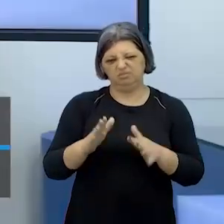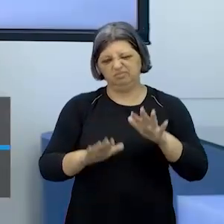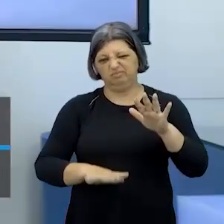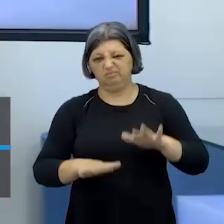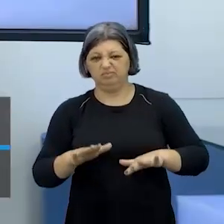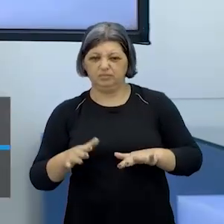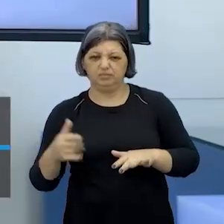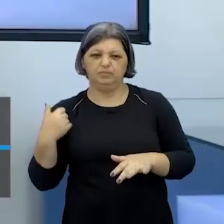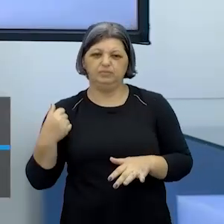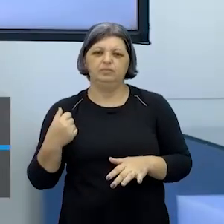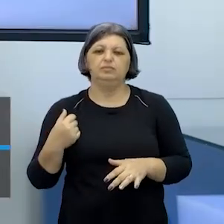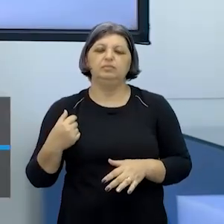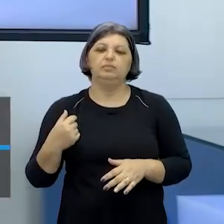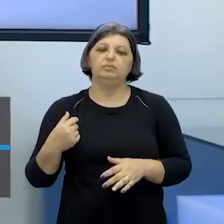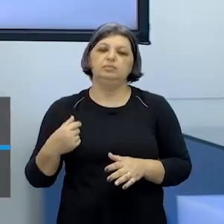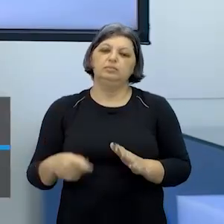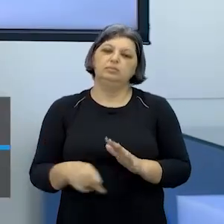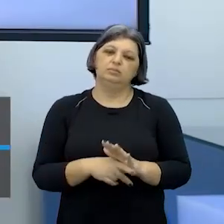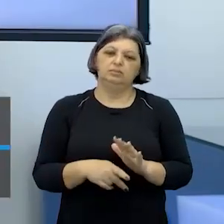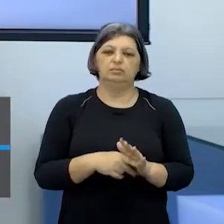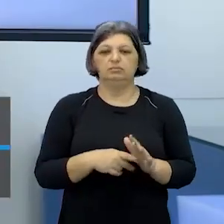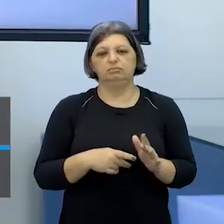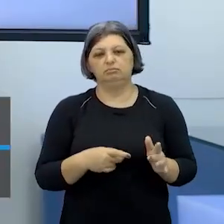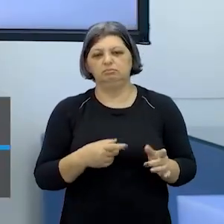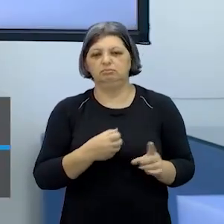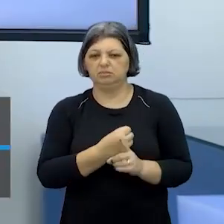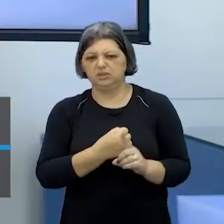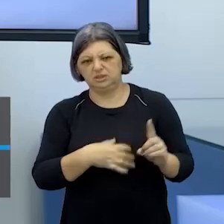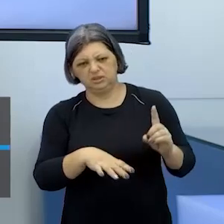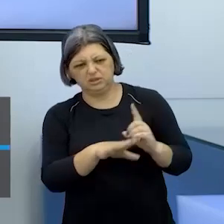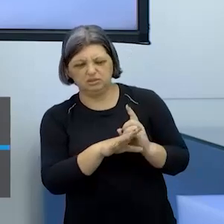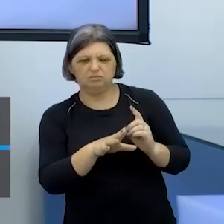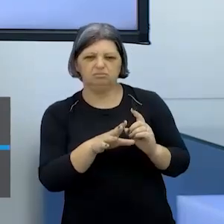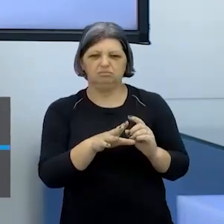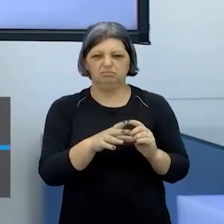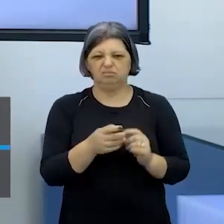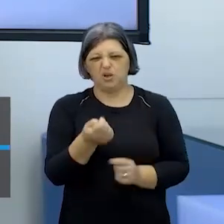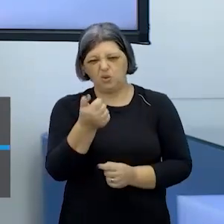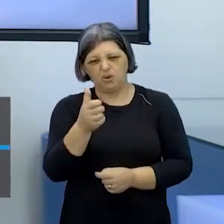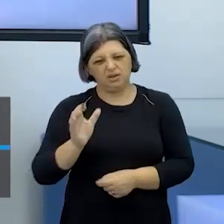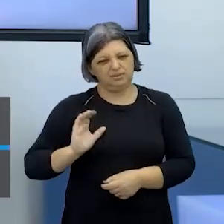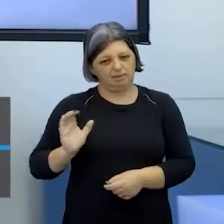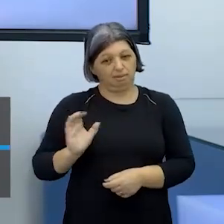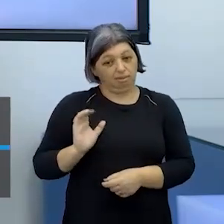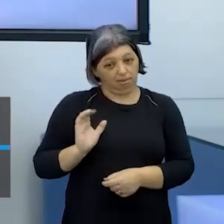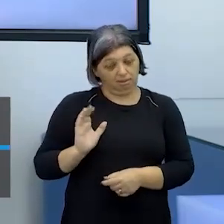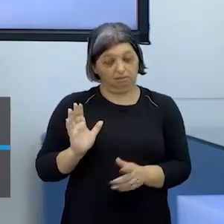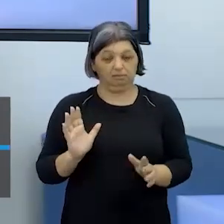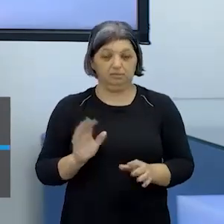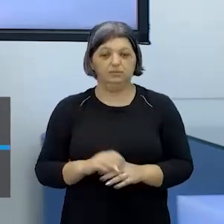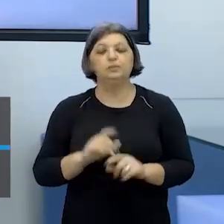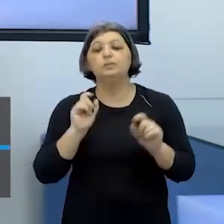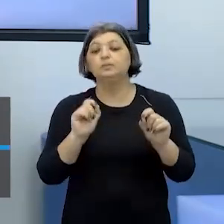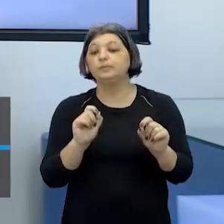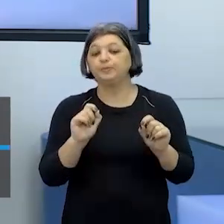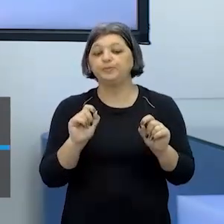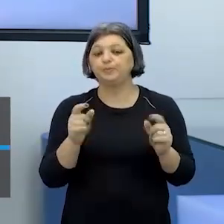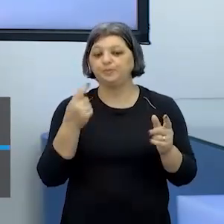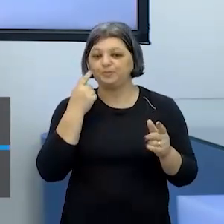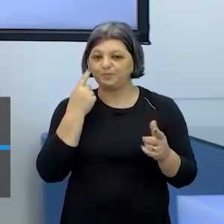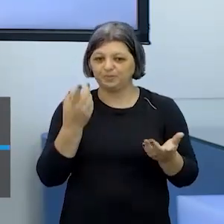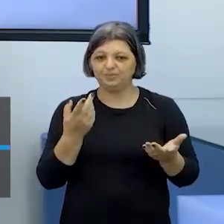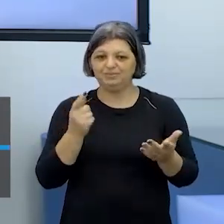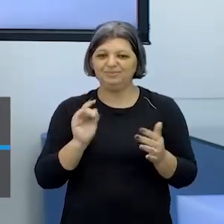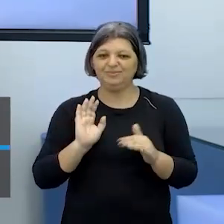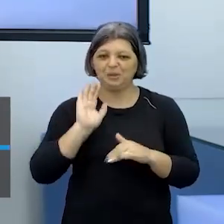aspectos sociais ele tinha um nível social ali acho que vou falar classe média mais ou menos tá aí o que que vai pegar porque que eu tô praticamente